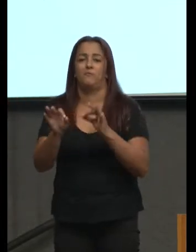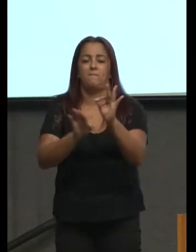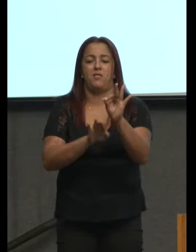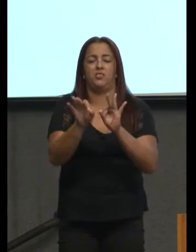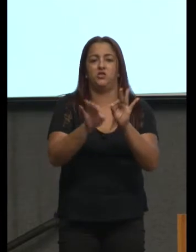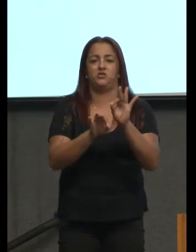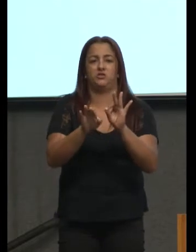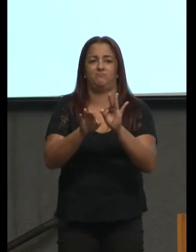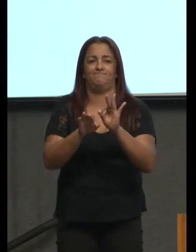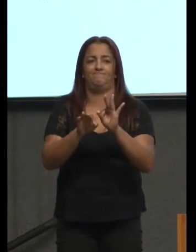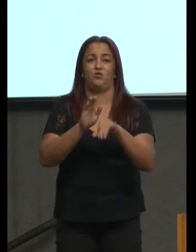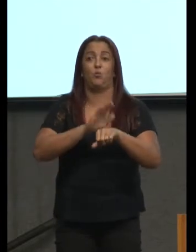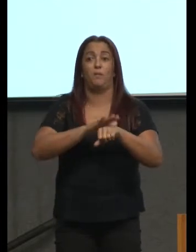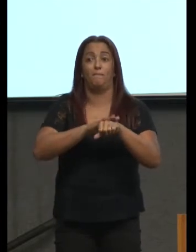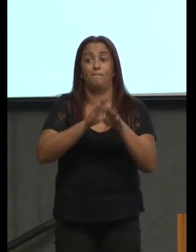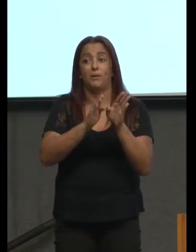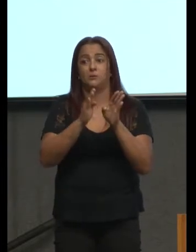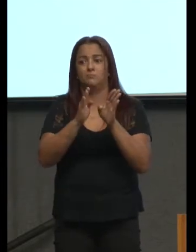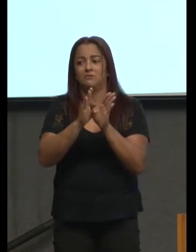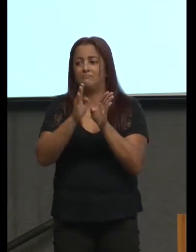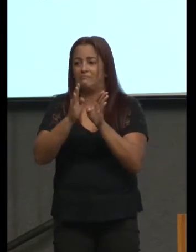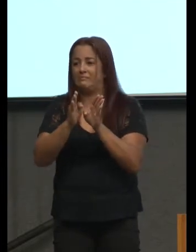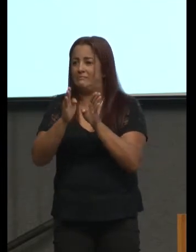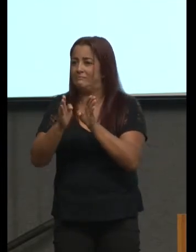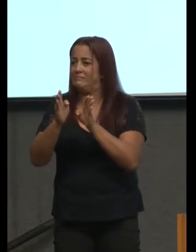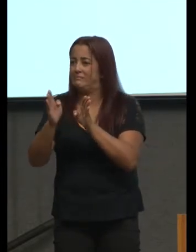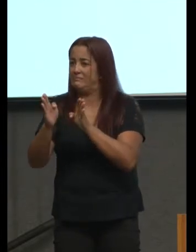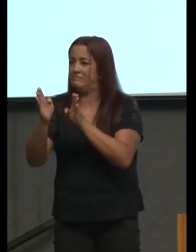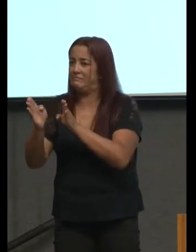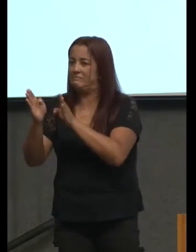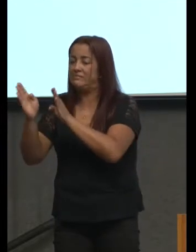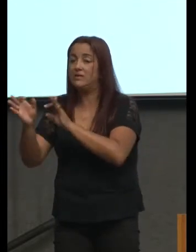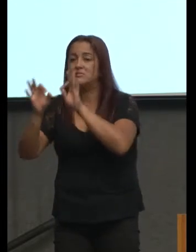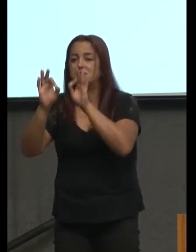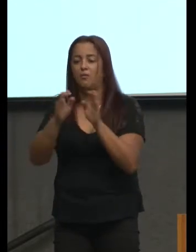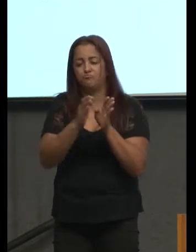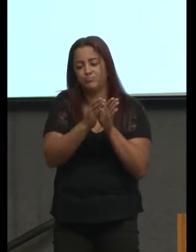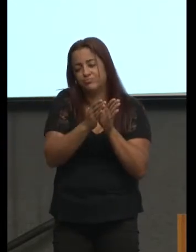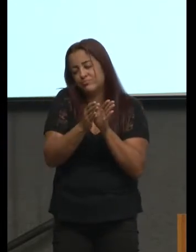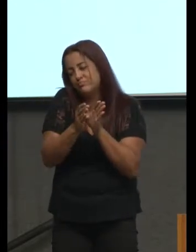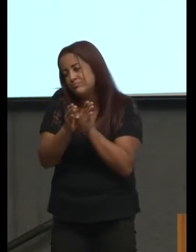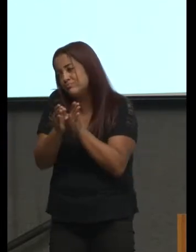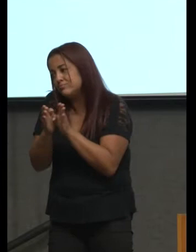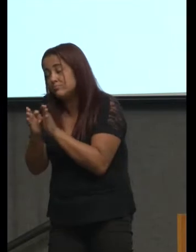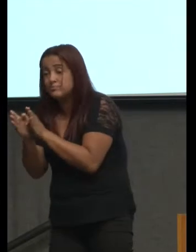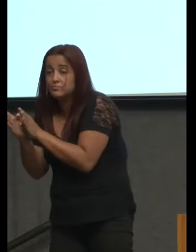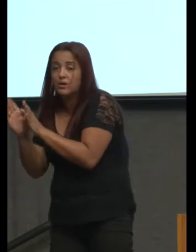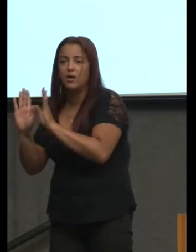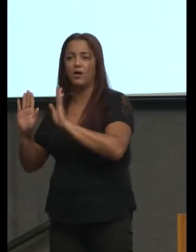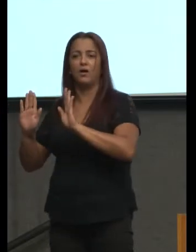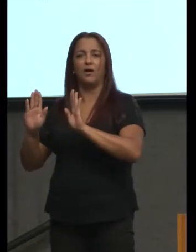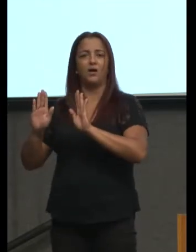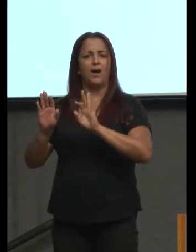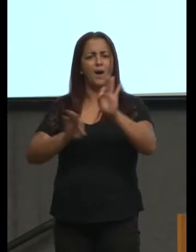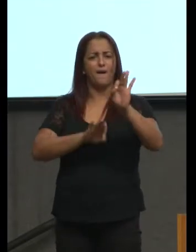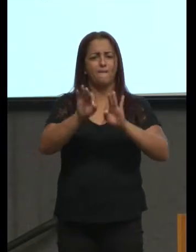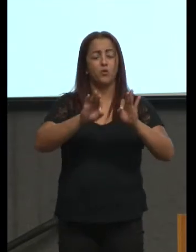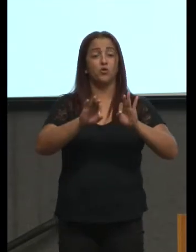sincrônica numa perspectiva que vê o projeto político pedagógico que vê o instante